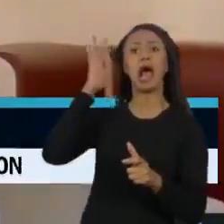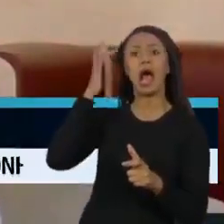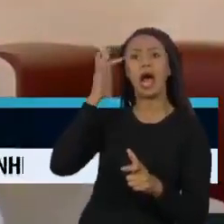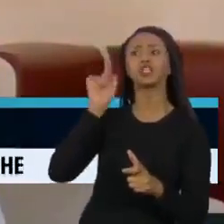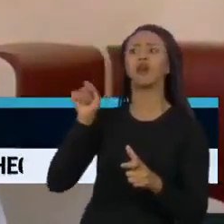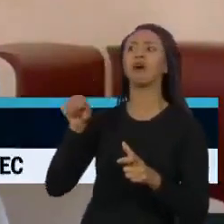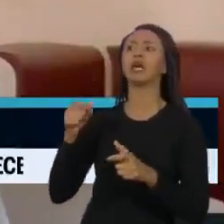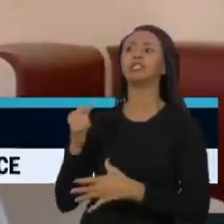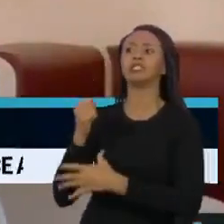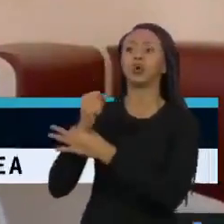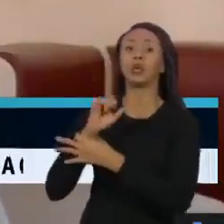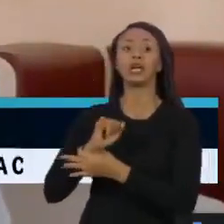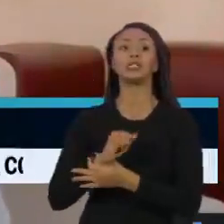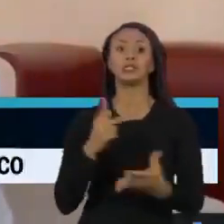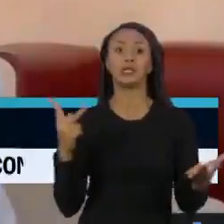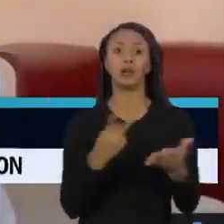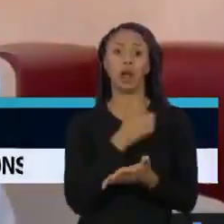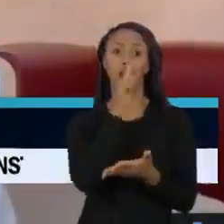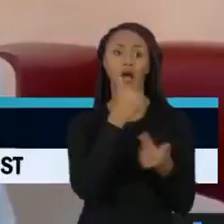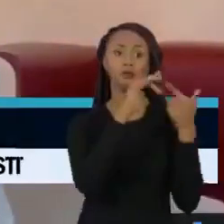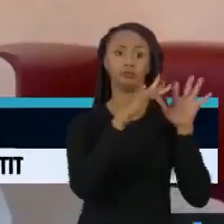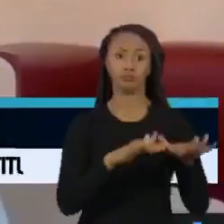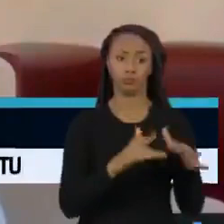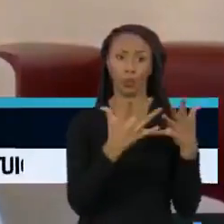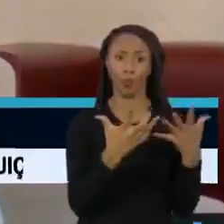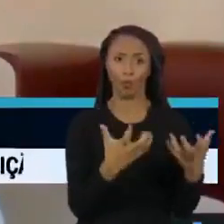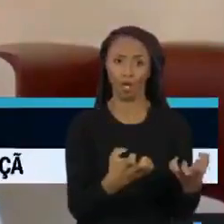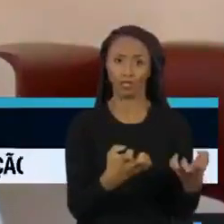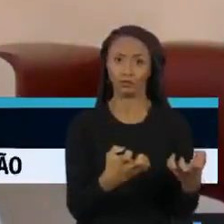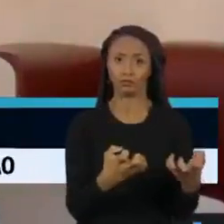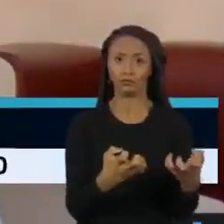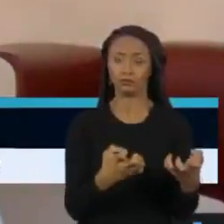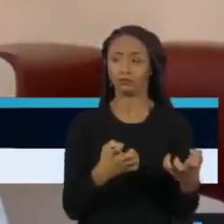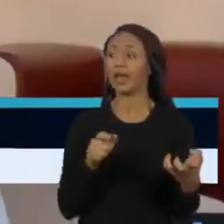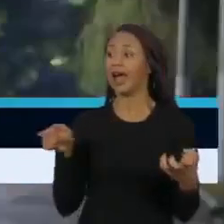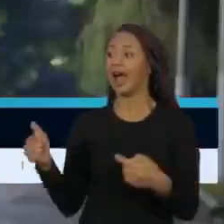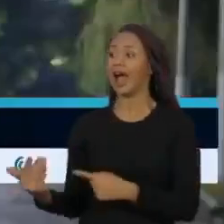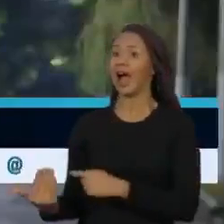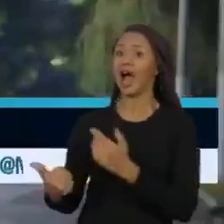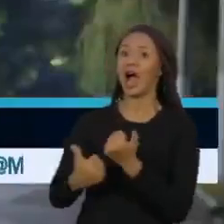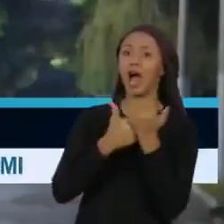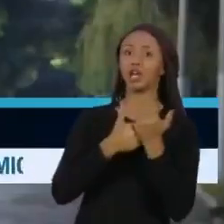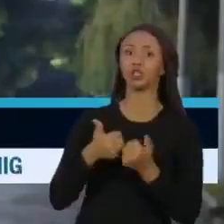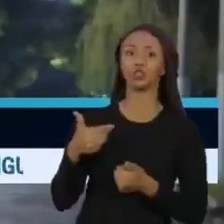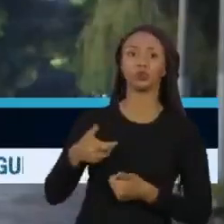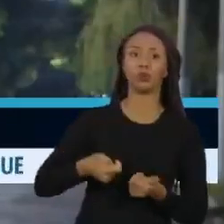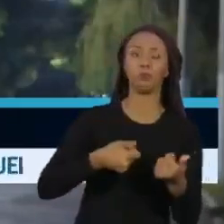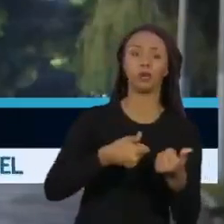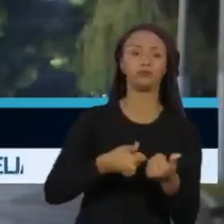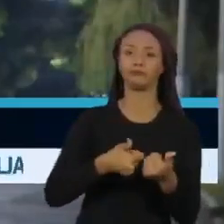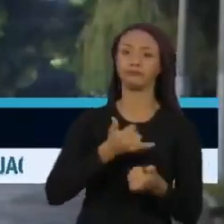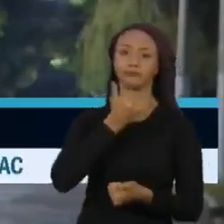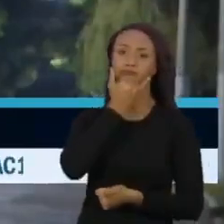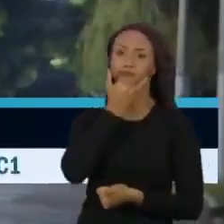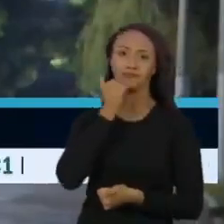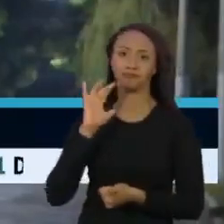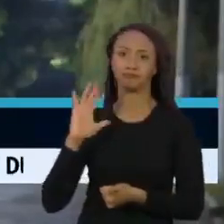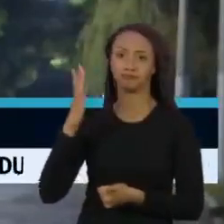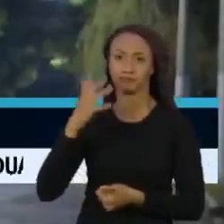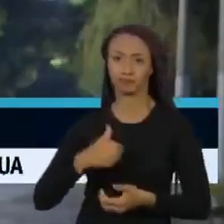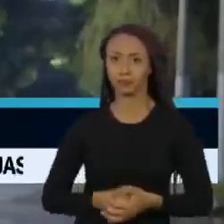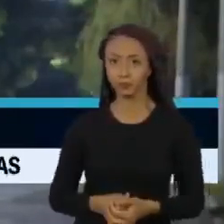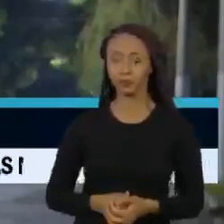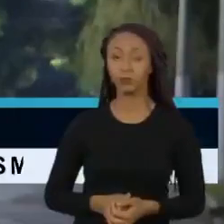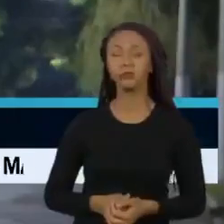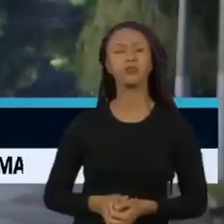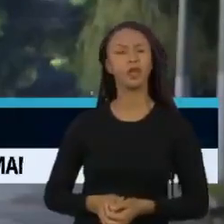quando tivessem crises hídricas. Como a gente pode ver, não funcionou muito. Os números do operador nacional revelam mudanças